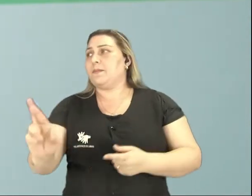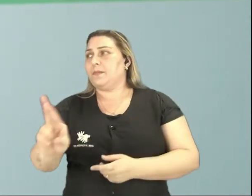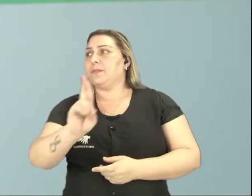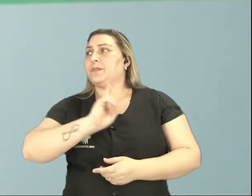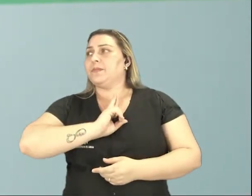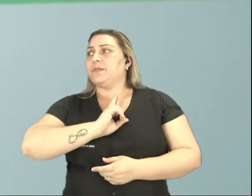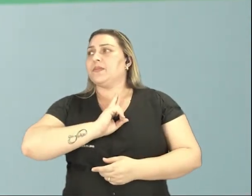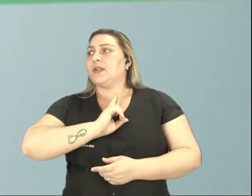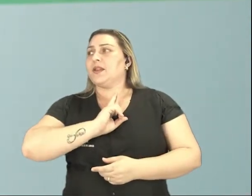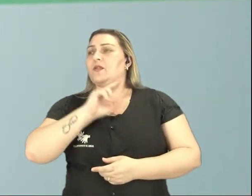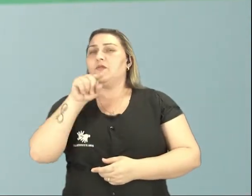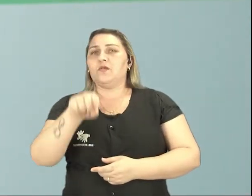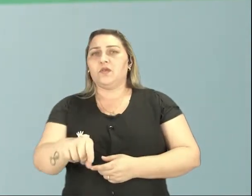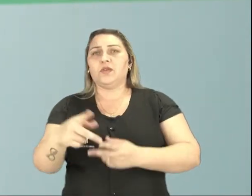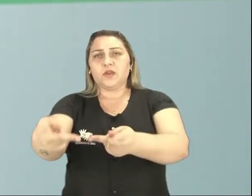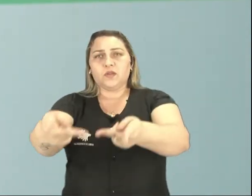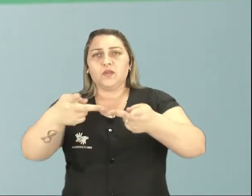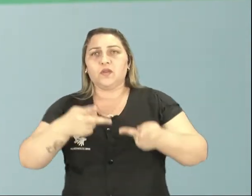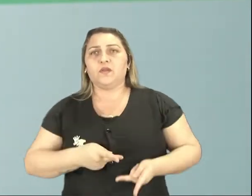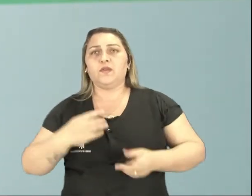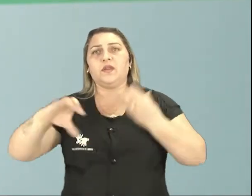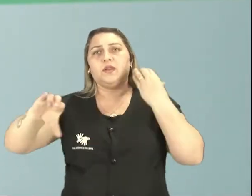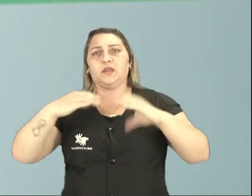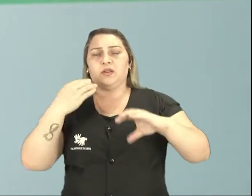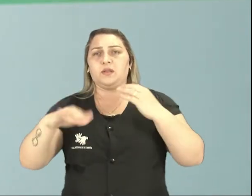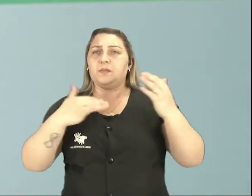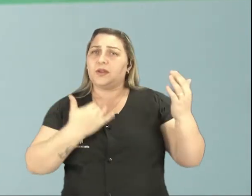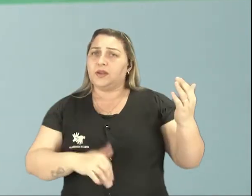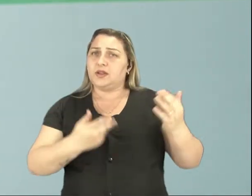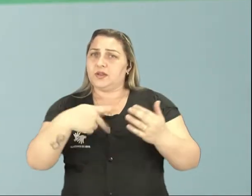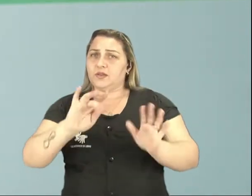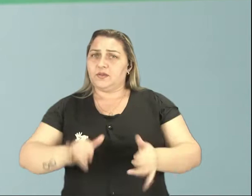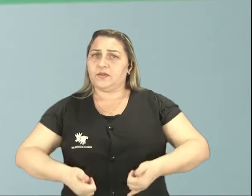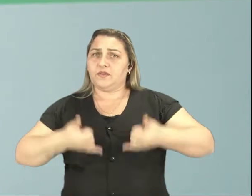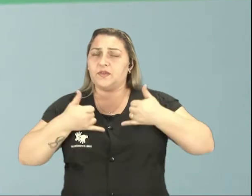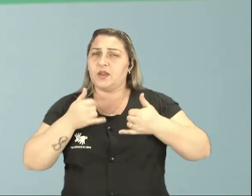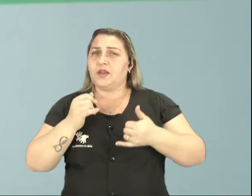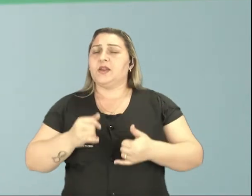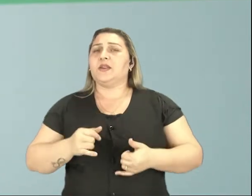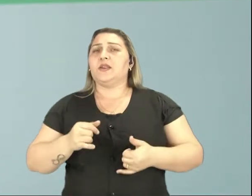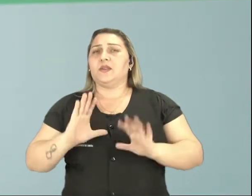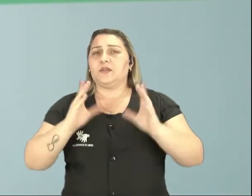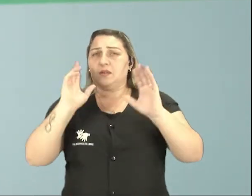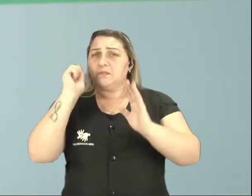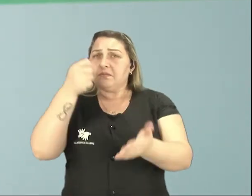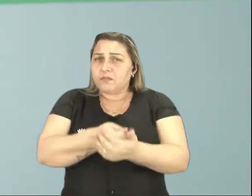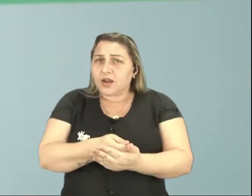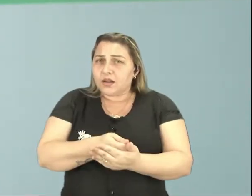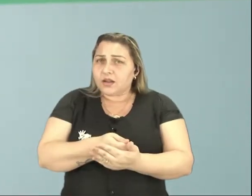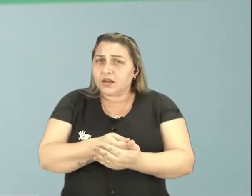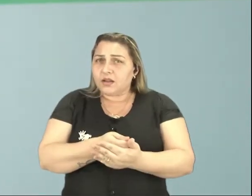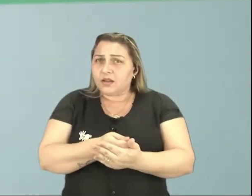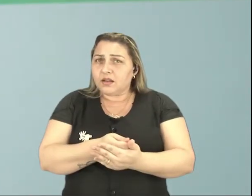responde uma coisa. Quando você convida esse músico, seu amigo, para tocar na sua festa de aniversário, você paga para ele?